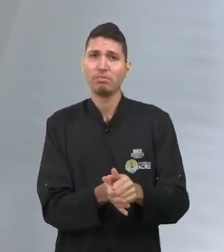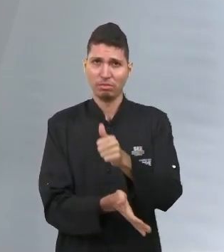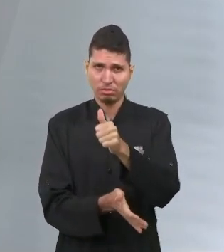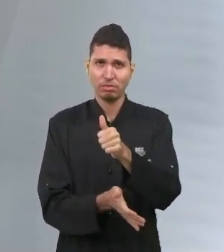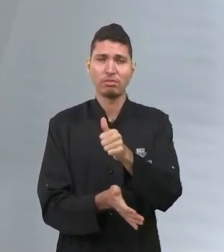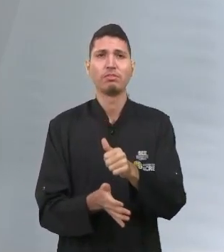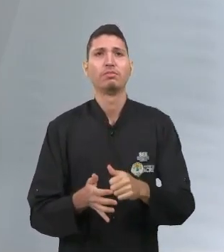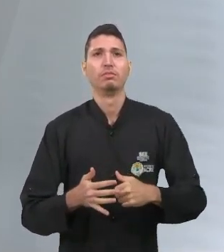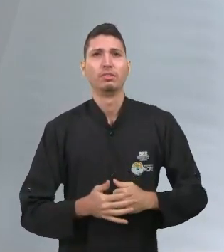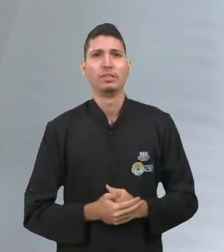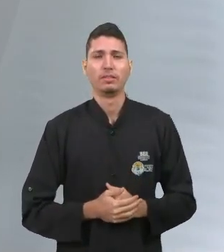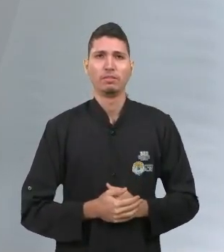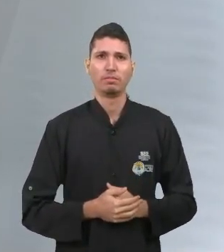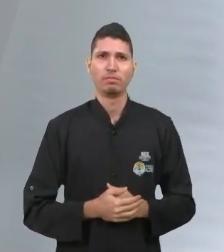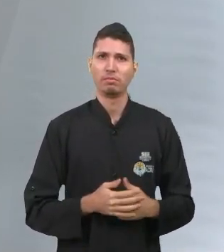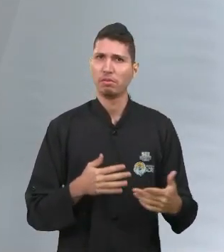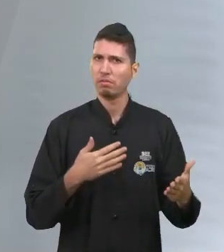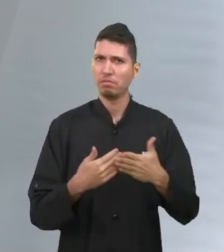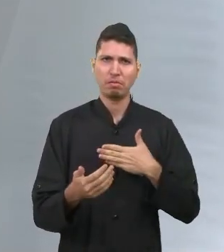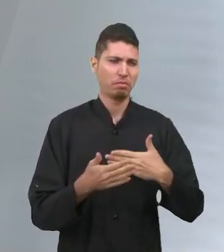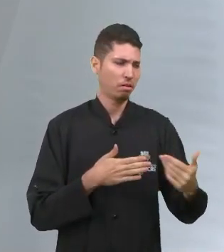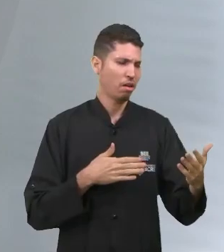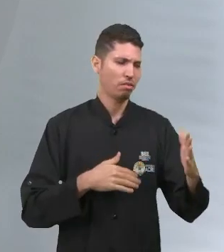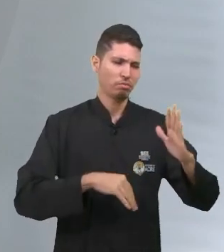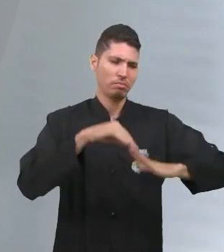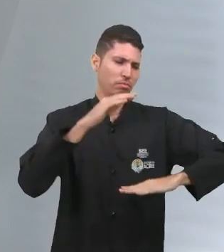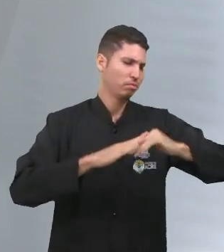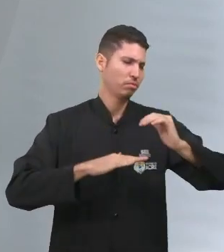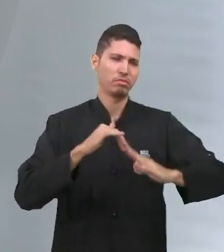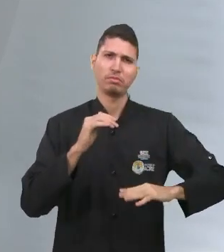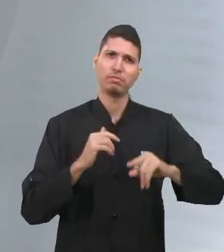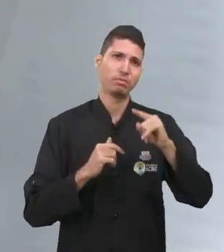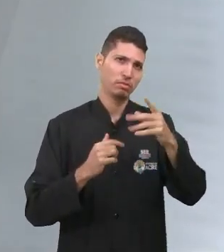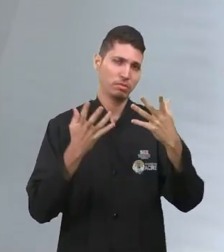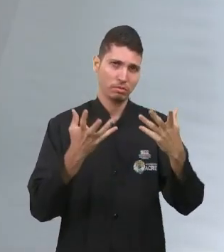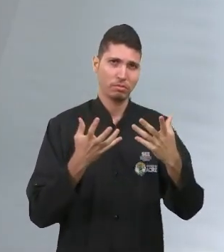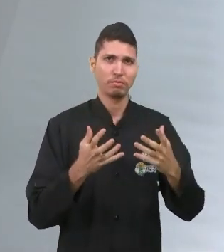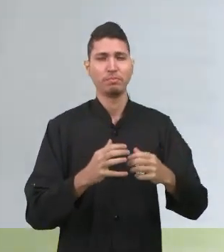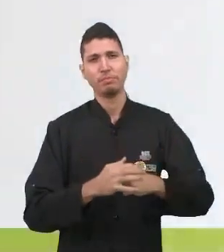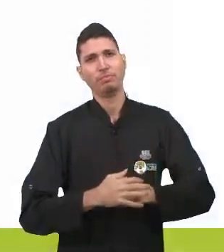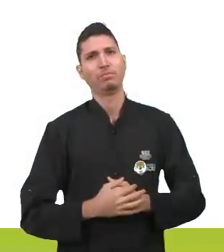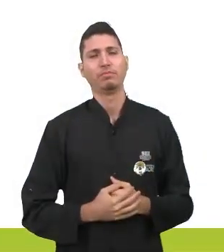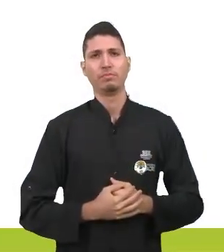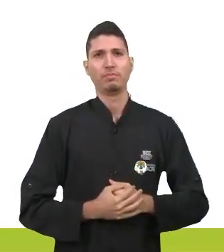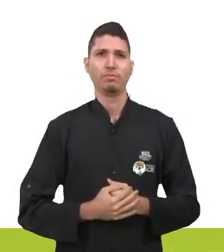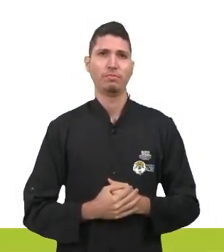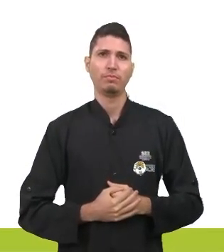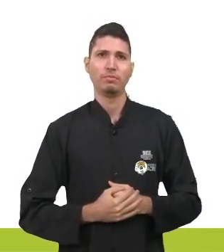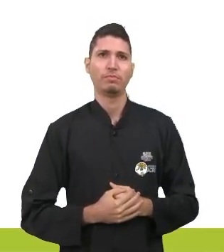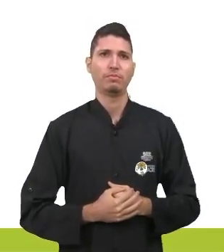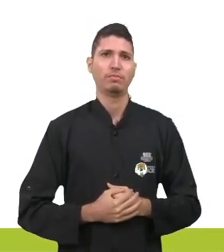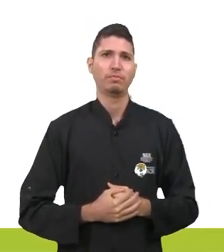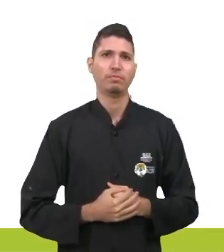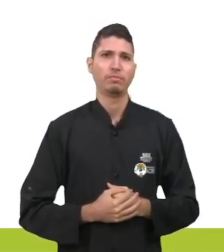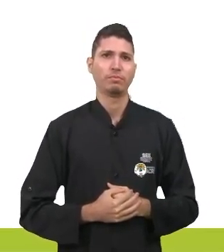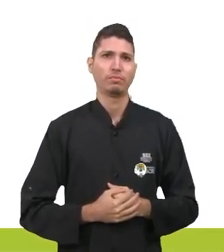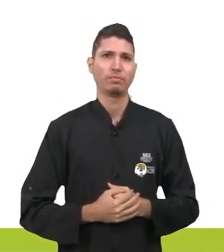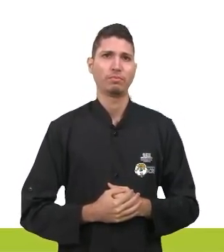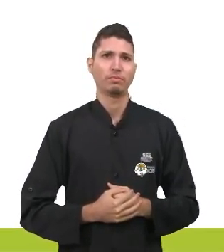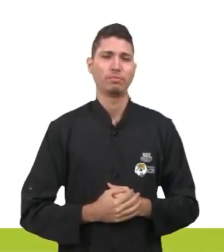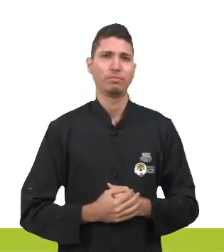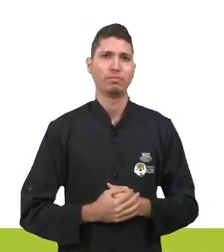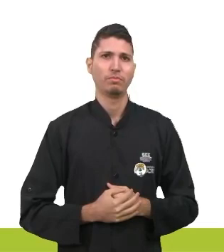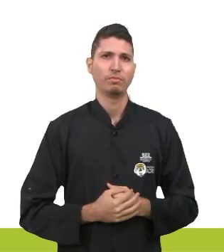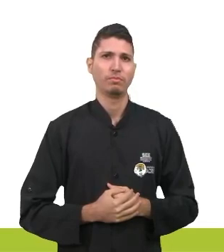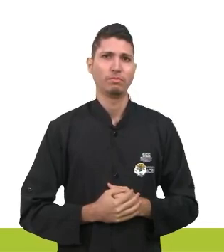Independentemente da carreira que você quer seguir, do que você quer ser. Tá bom? E aí, todas